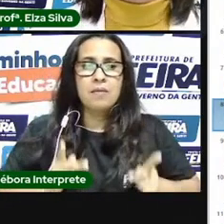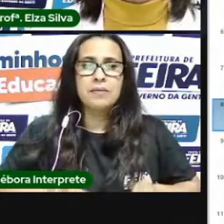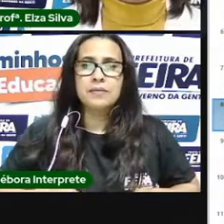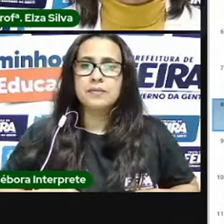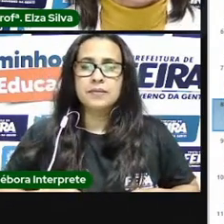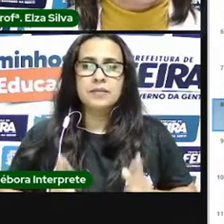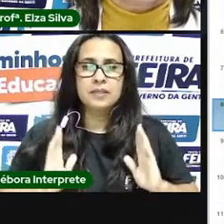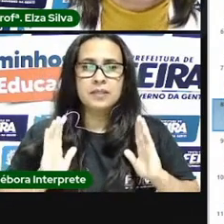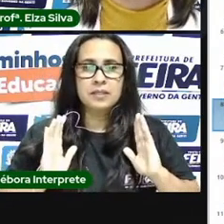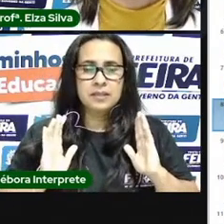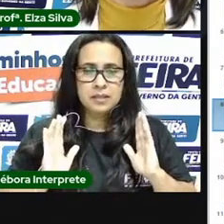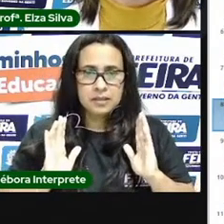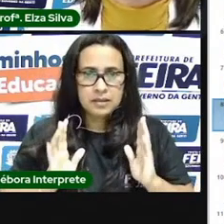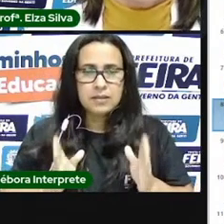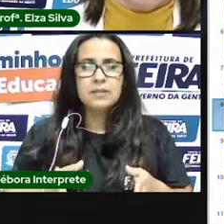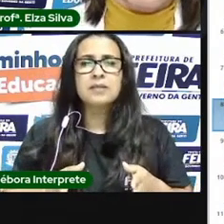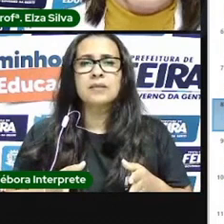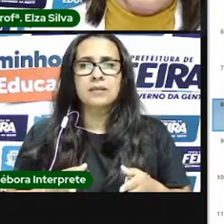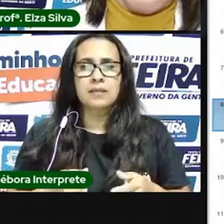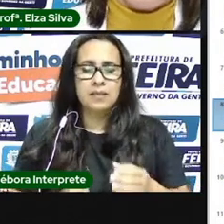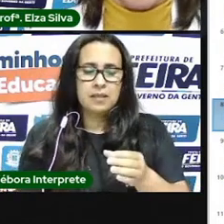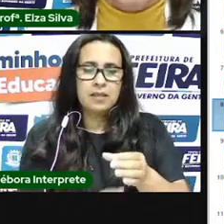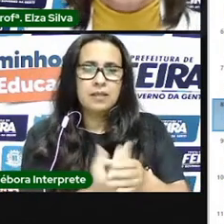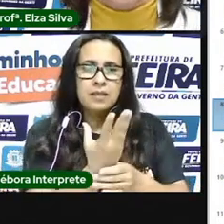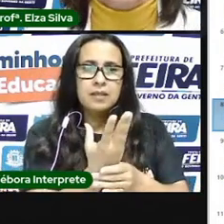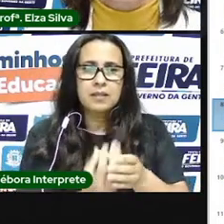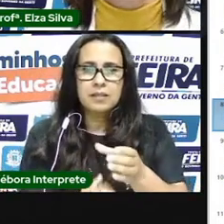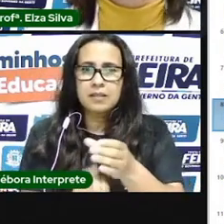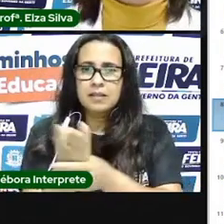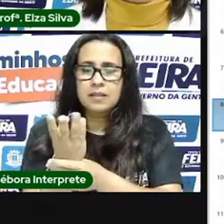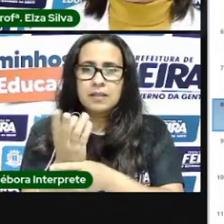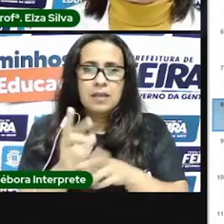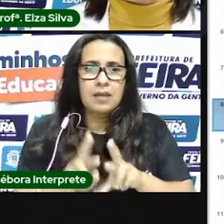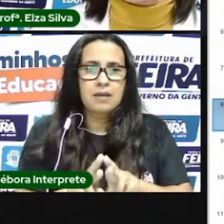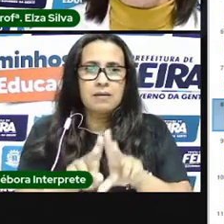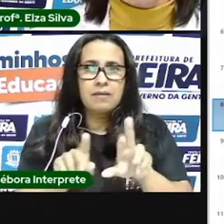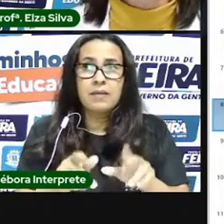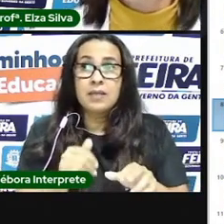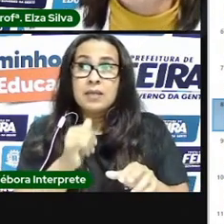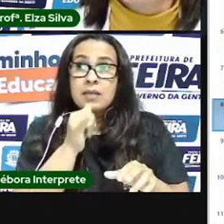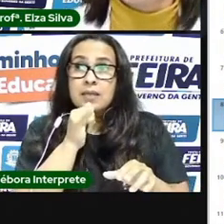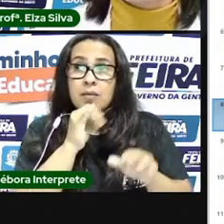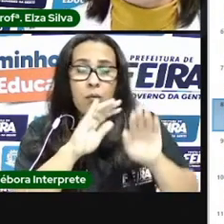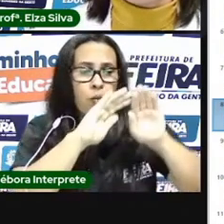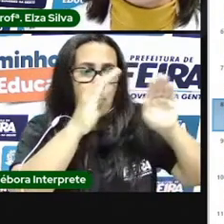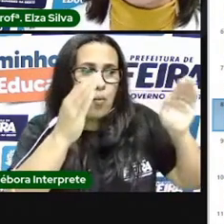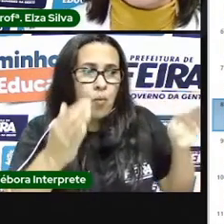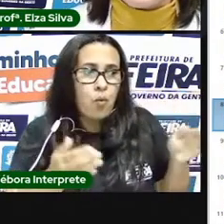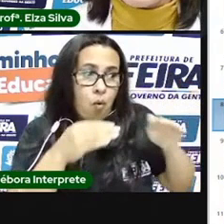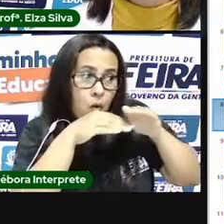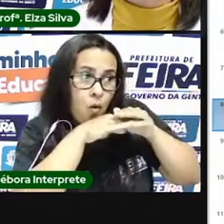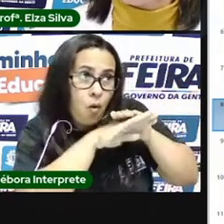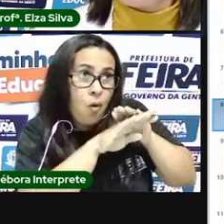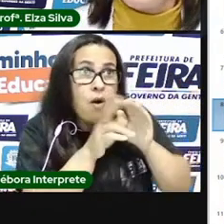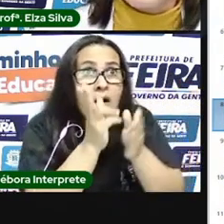criando objetos e formas, como, por exemplo, a pintura nas cavernas, os templos religiosos,